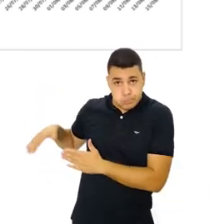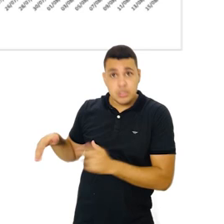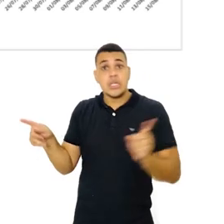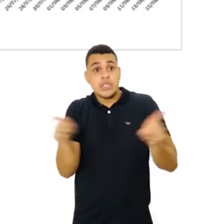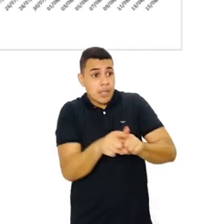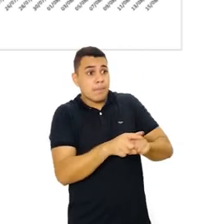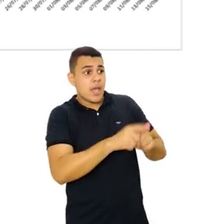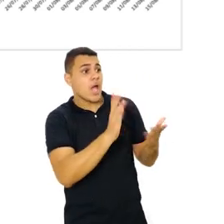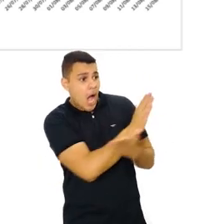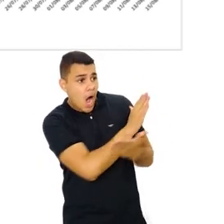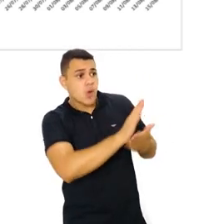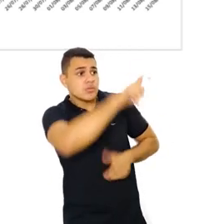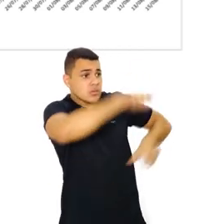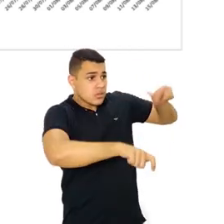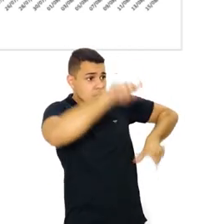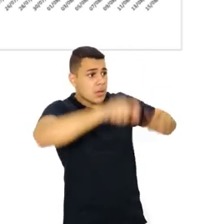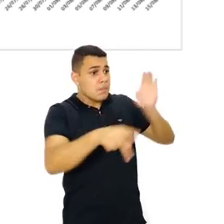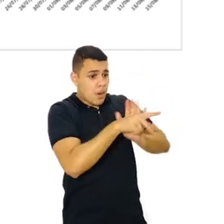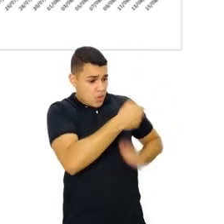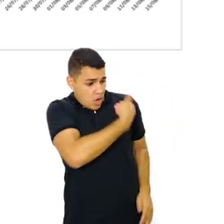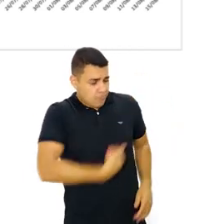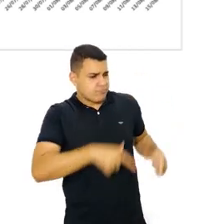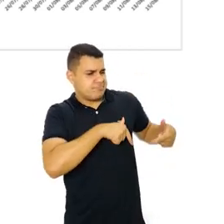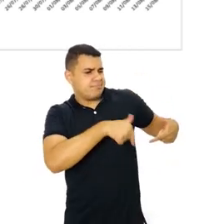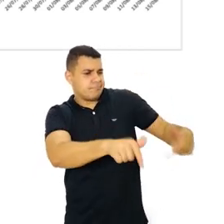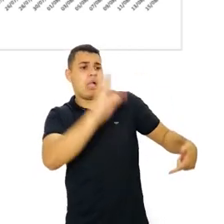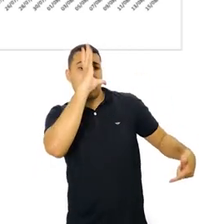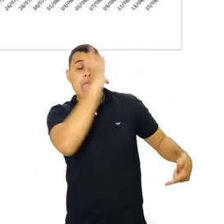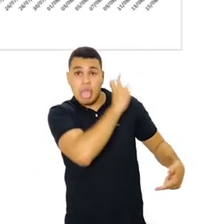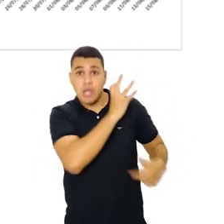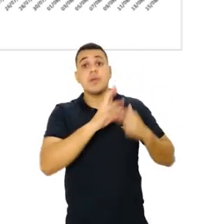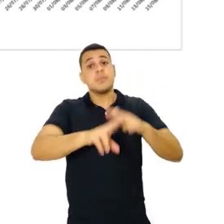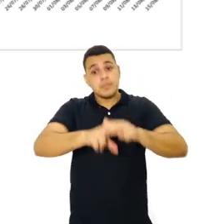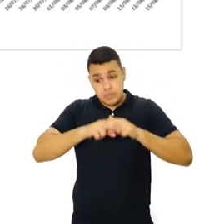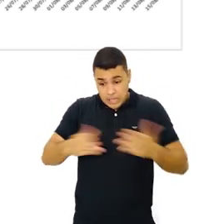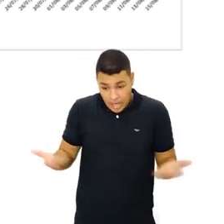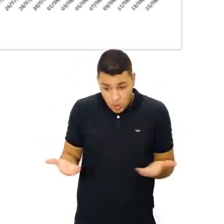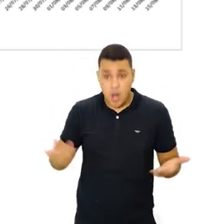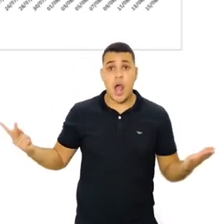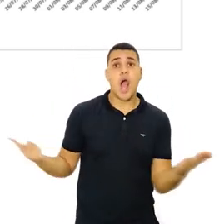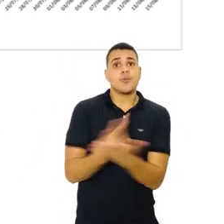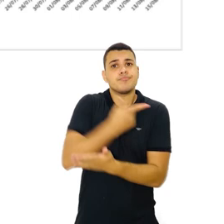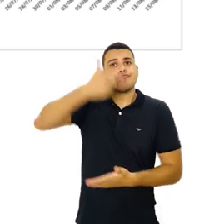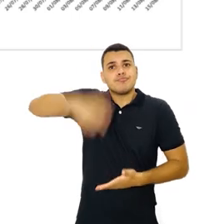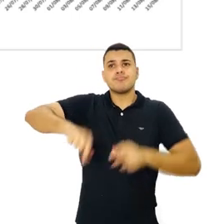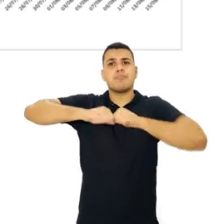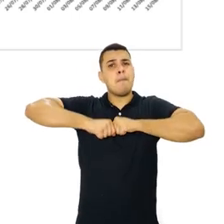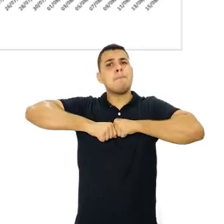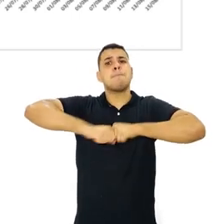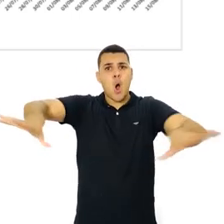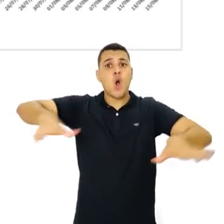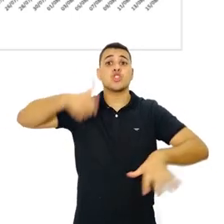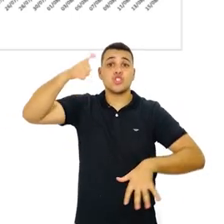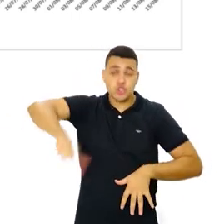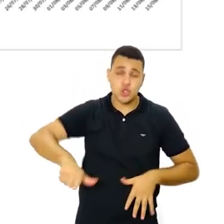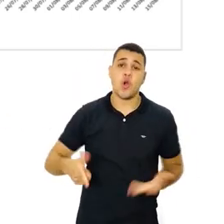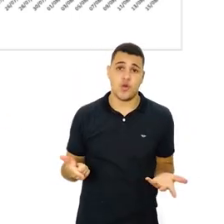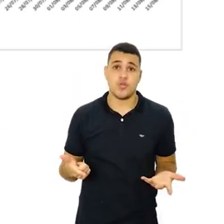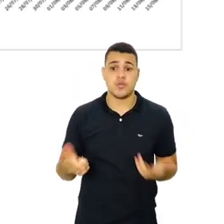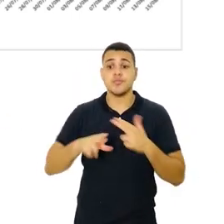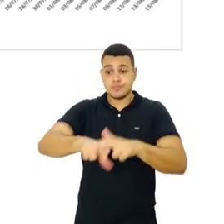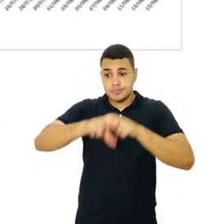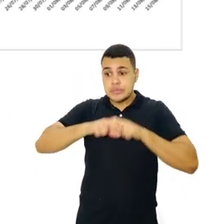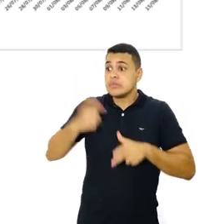própria população e agora pelos próprios governantes. Então, isso está fazendo com que haja um aumento da doença e ela não